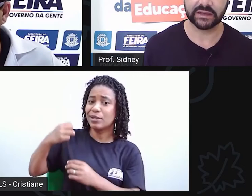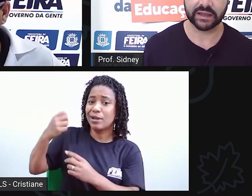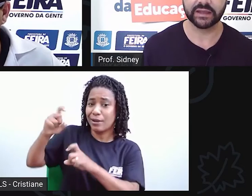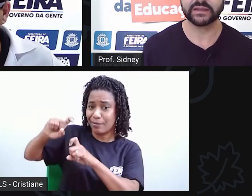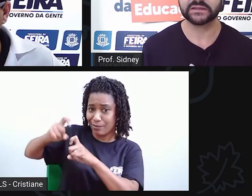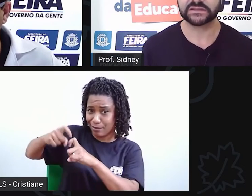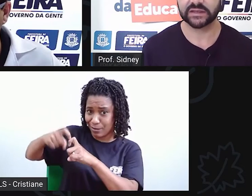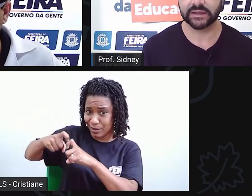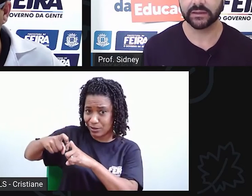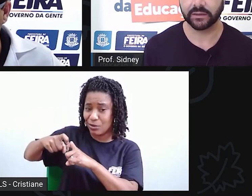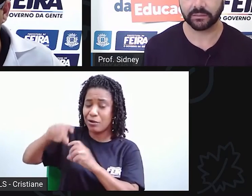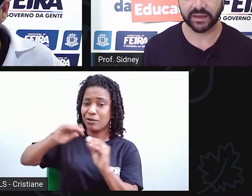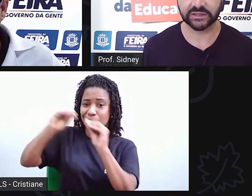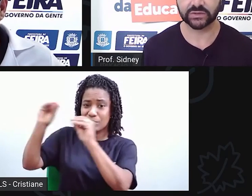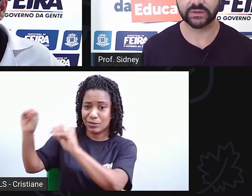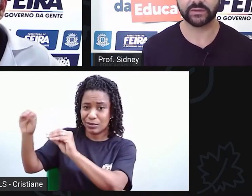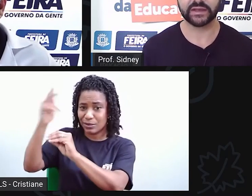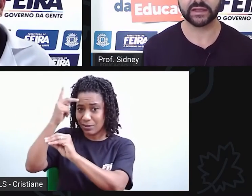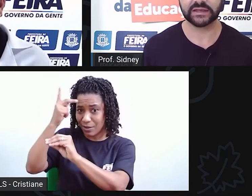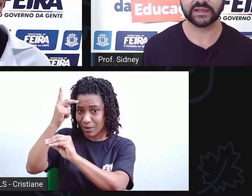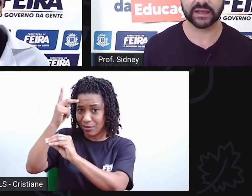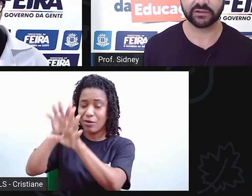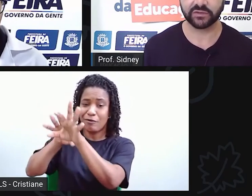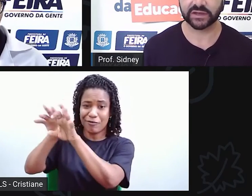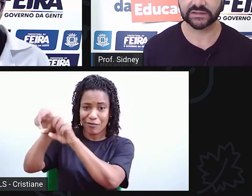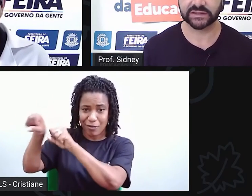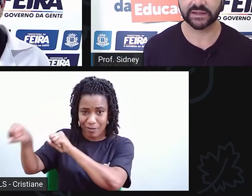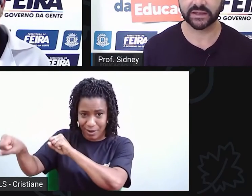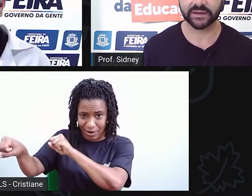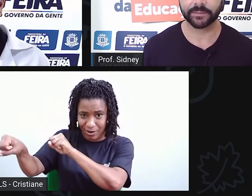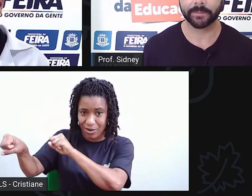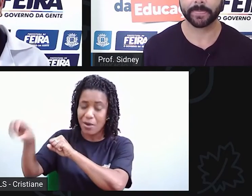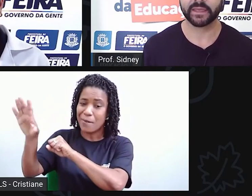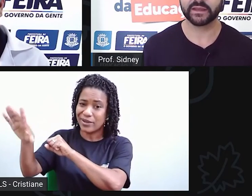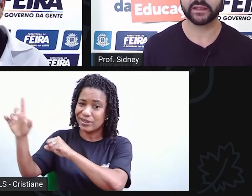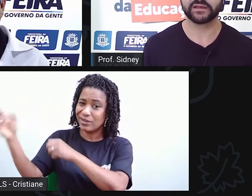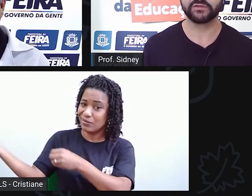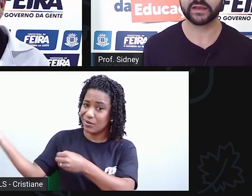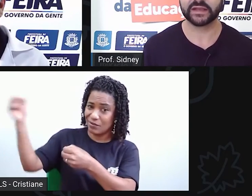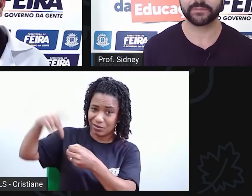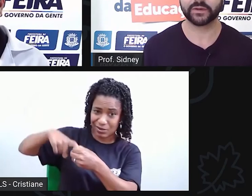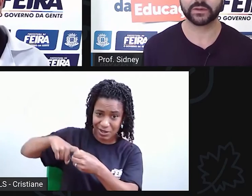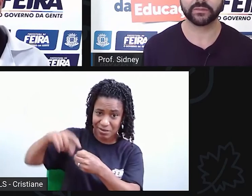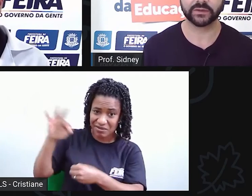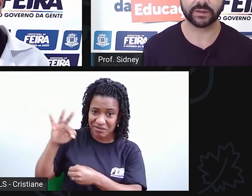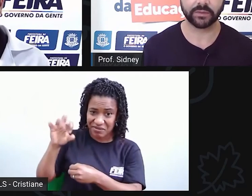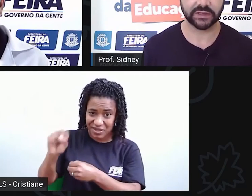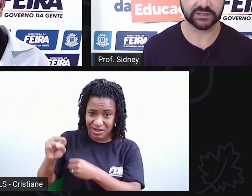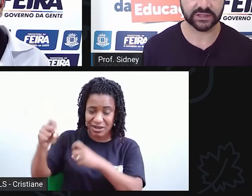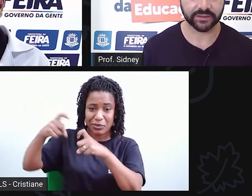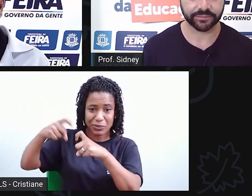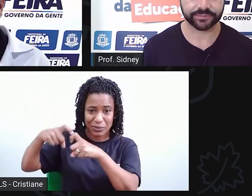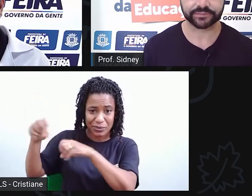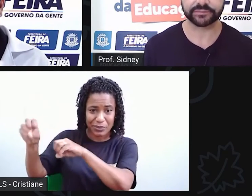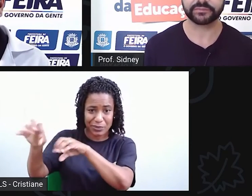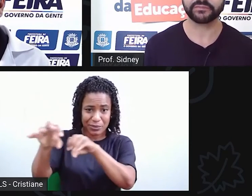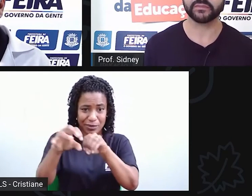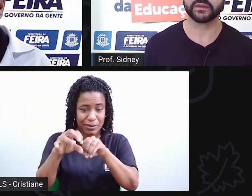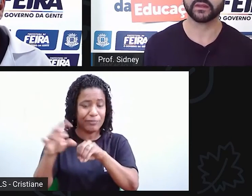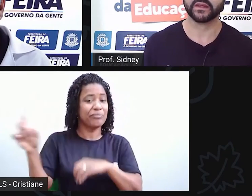iria ser médico, não iria clinicar em Feira de Santana. E aí ele vereda pelo caminho da política.